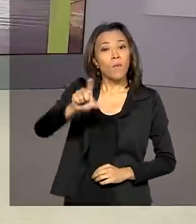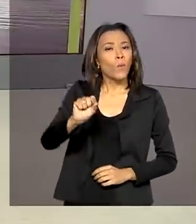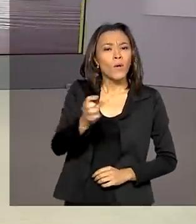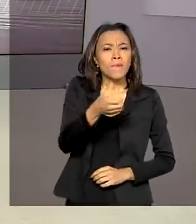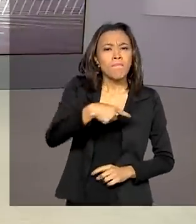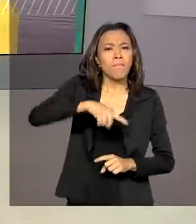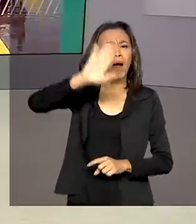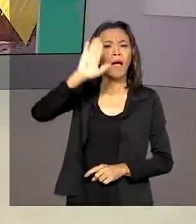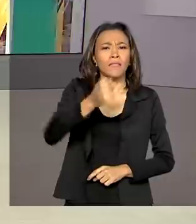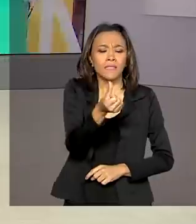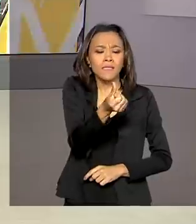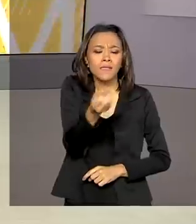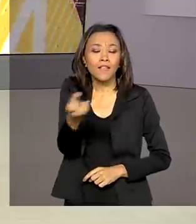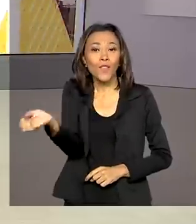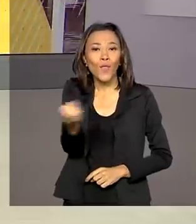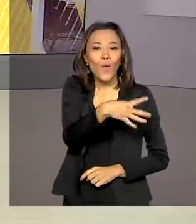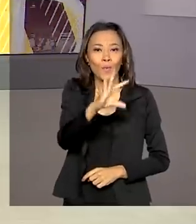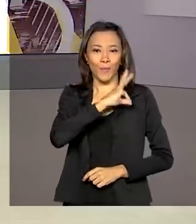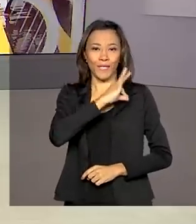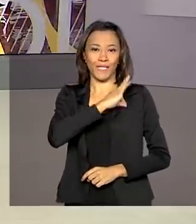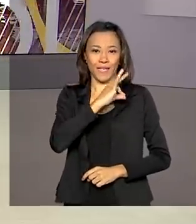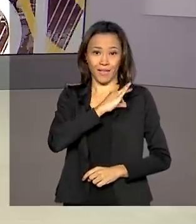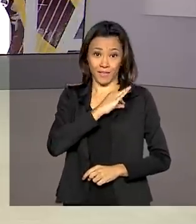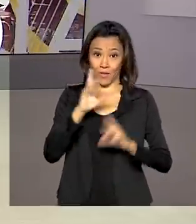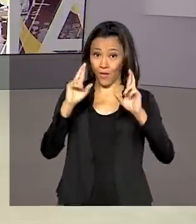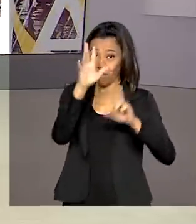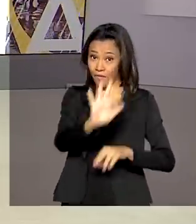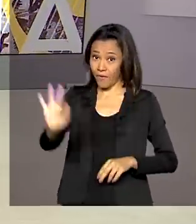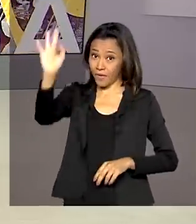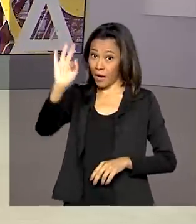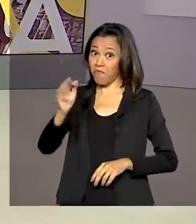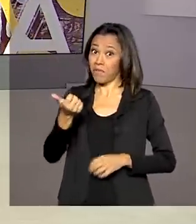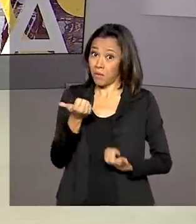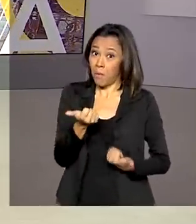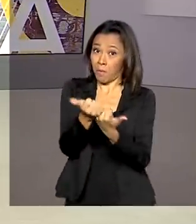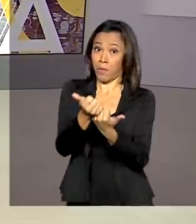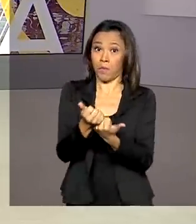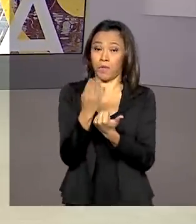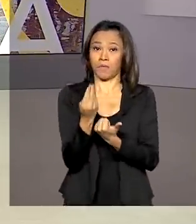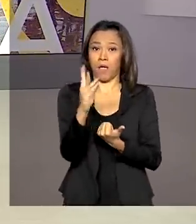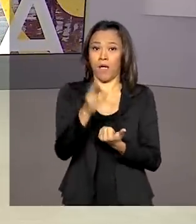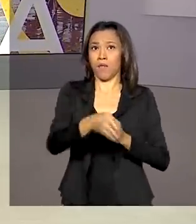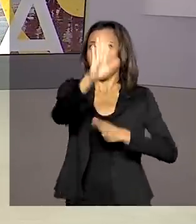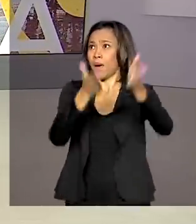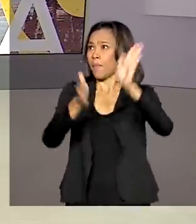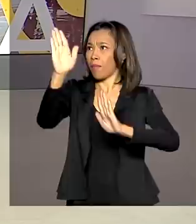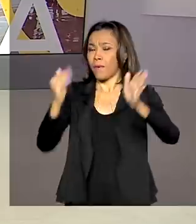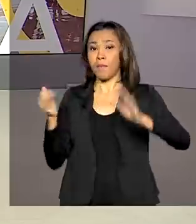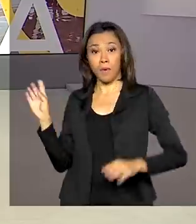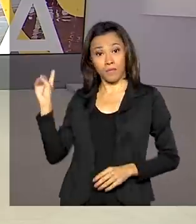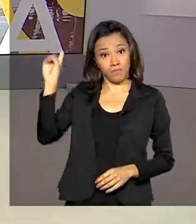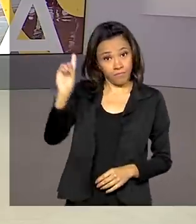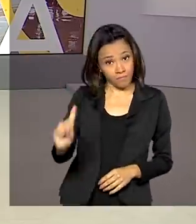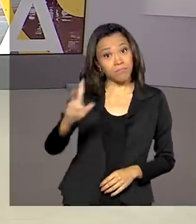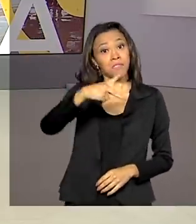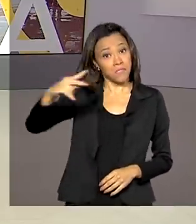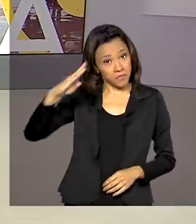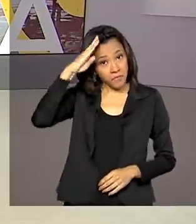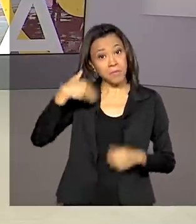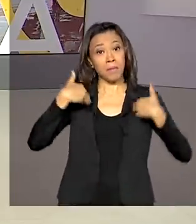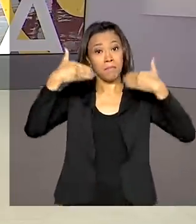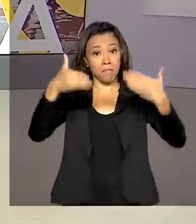novos policiais rodoviários federais vão reforçar a segurança nas estradas. O presidente Jair Bolsonaro foi até Santa Catarina